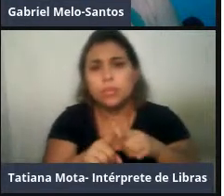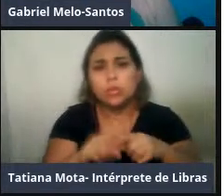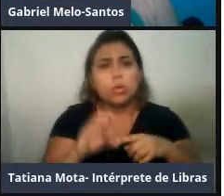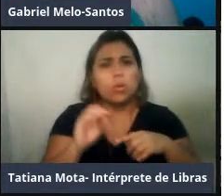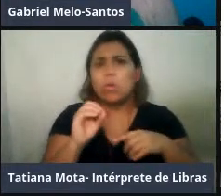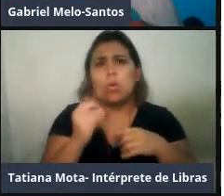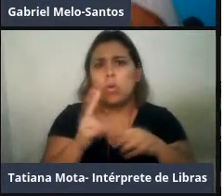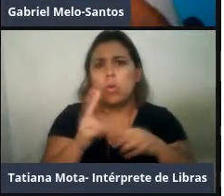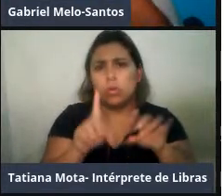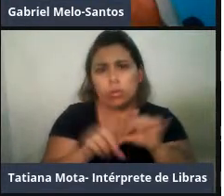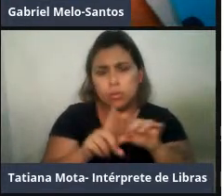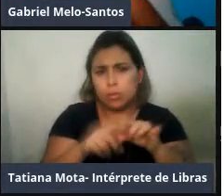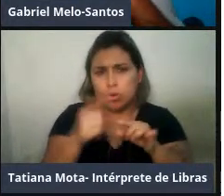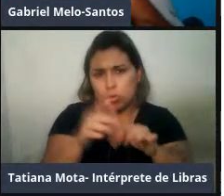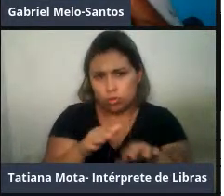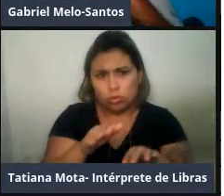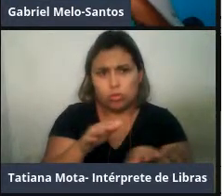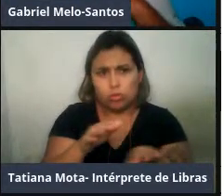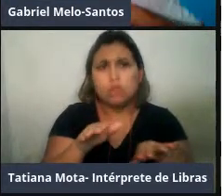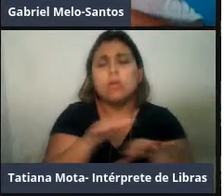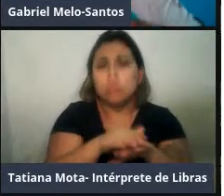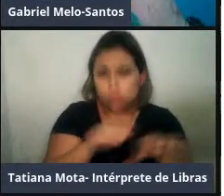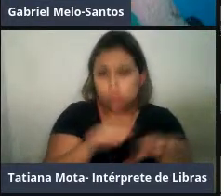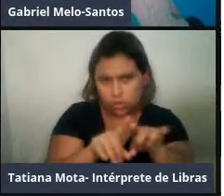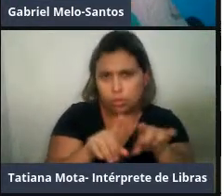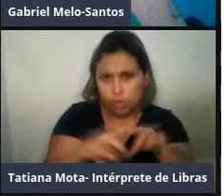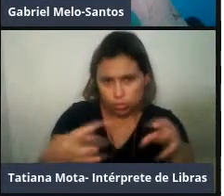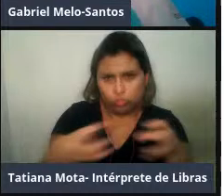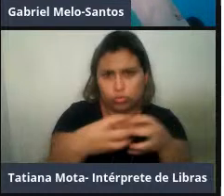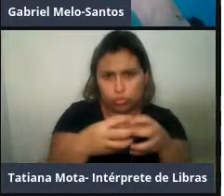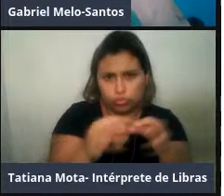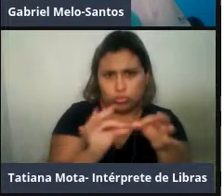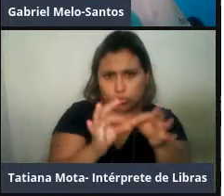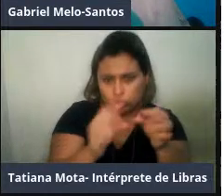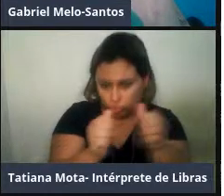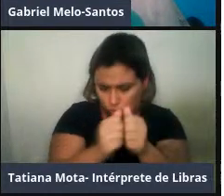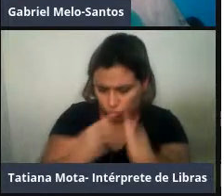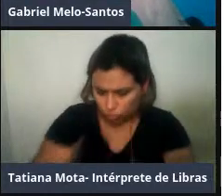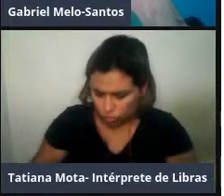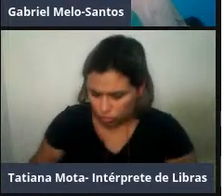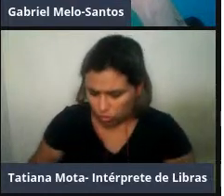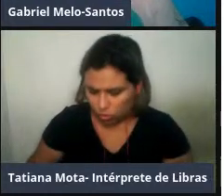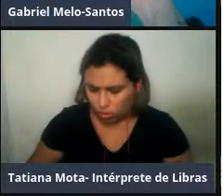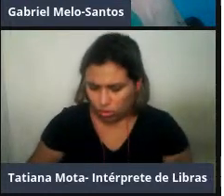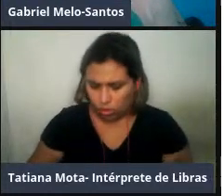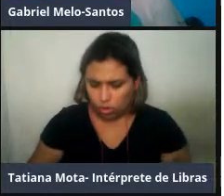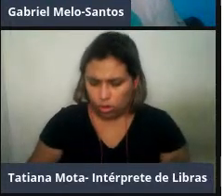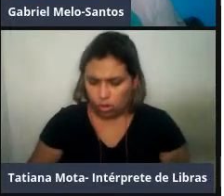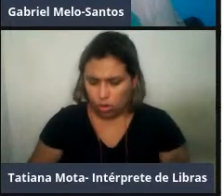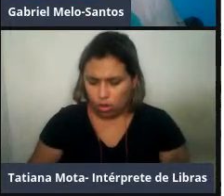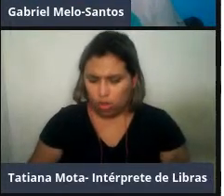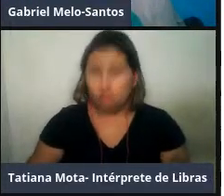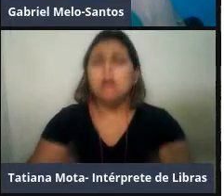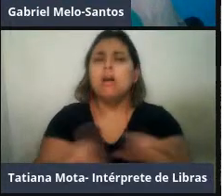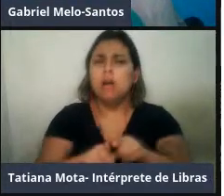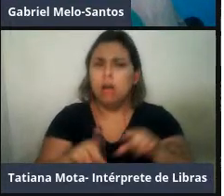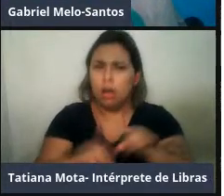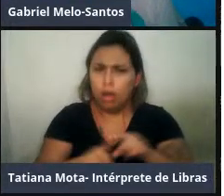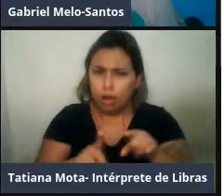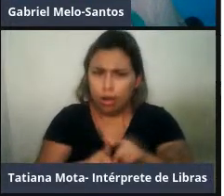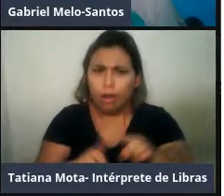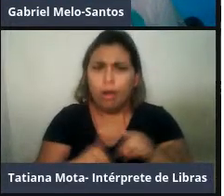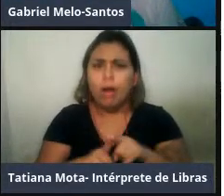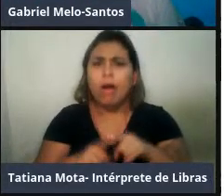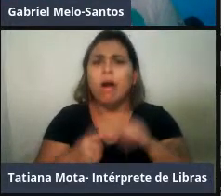cópula, que seria uma outra hipótese, porque esses sons foram gravados durante cópula, que esse é um registro fotográfico